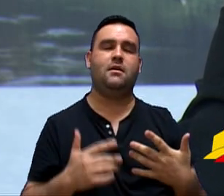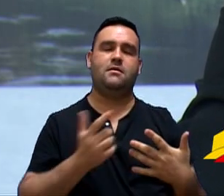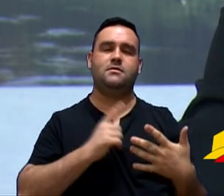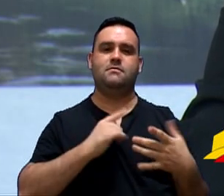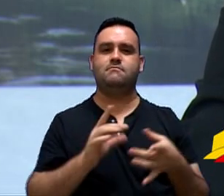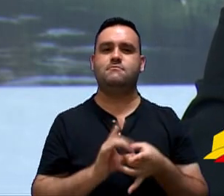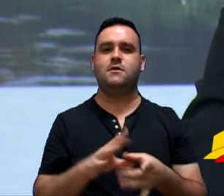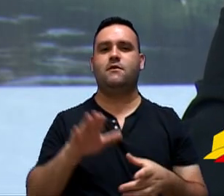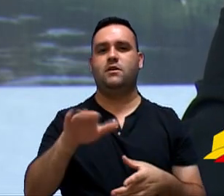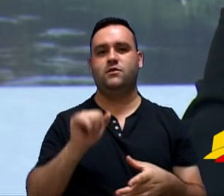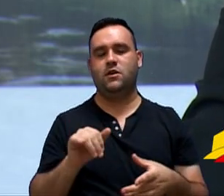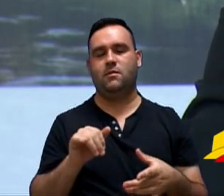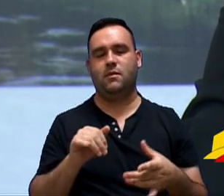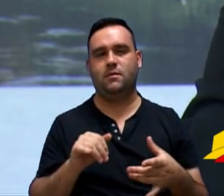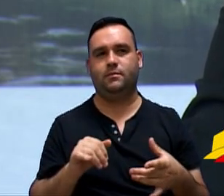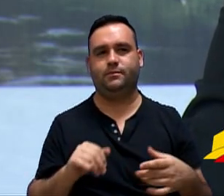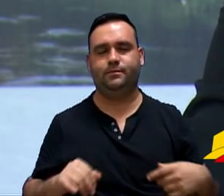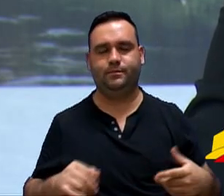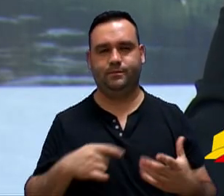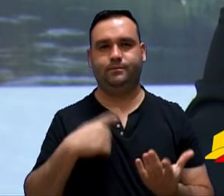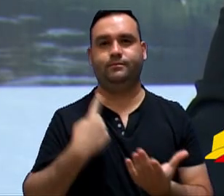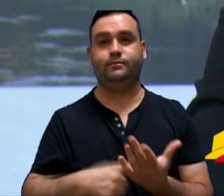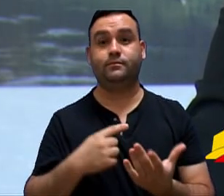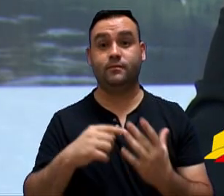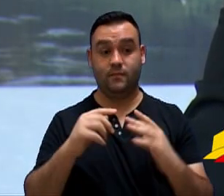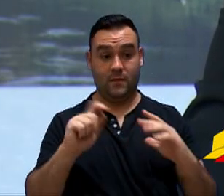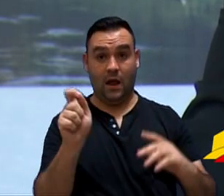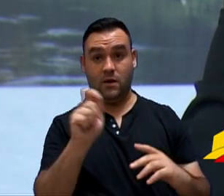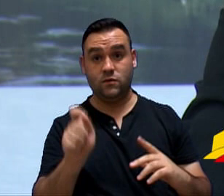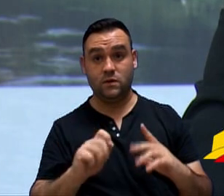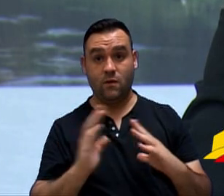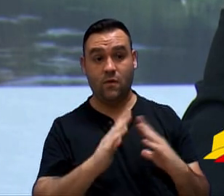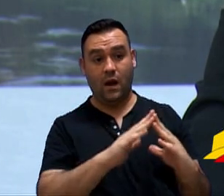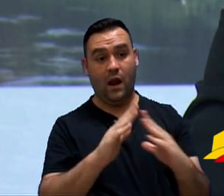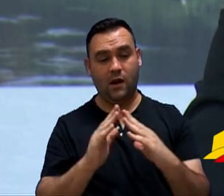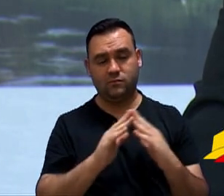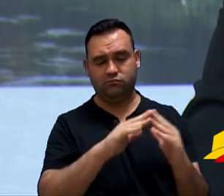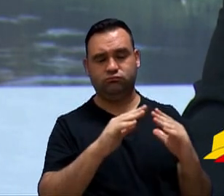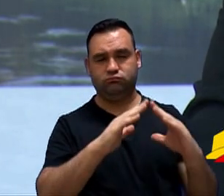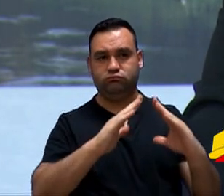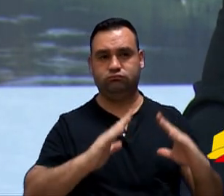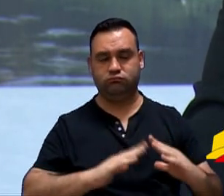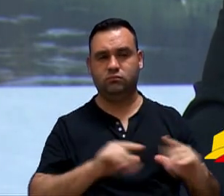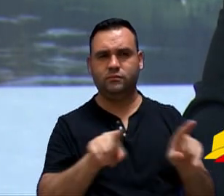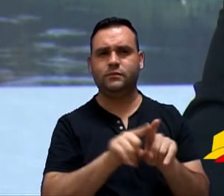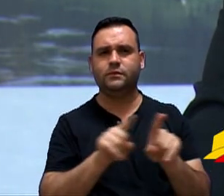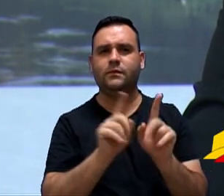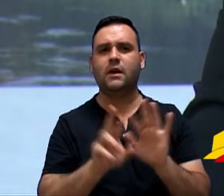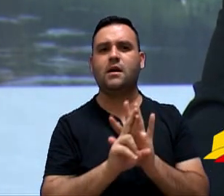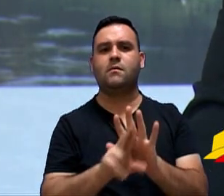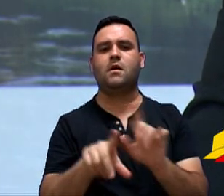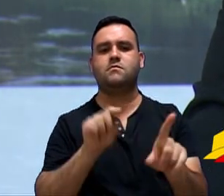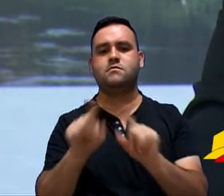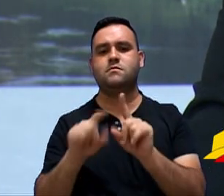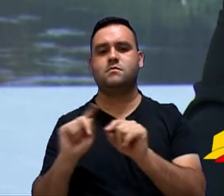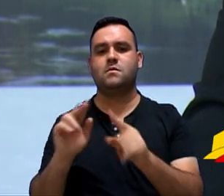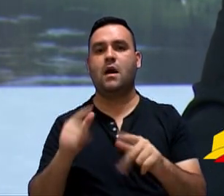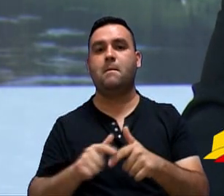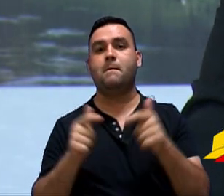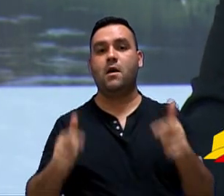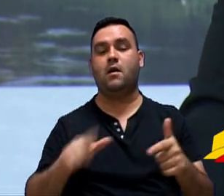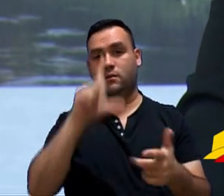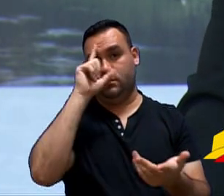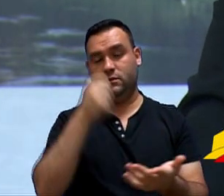autorizado a contratação perante as associações de moradores ou, na sua ausência, com representantes designados pela maioria